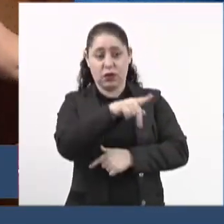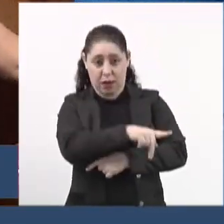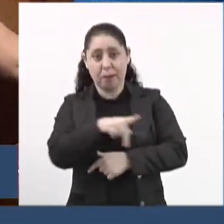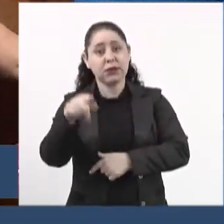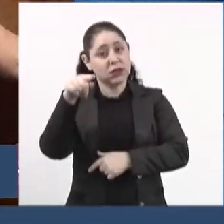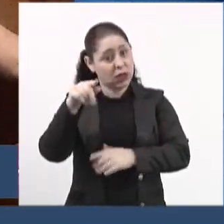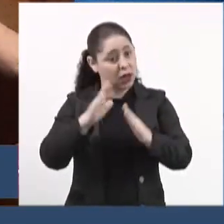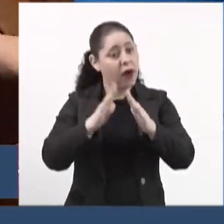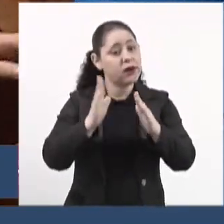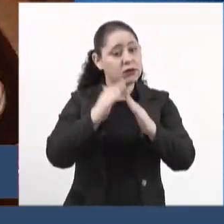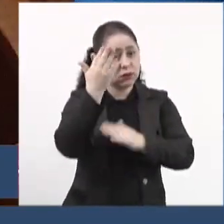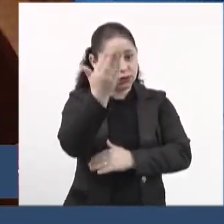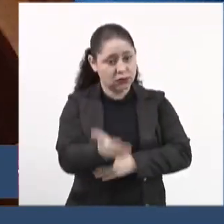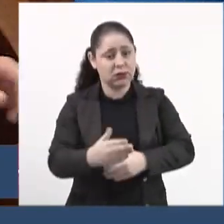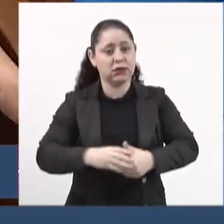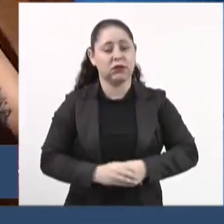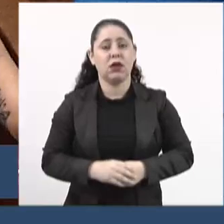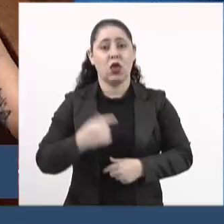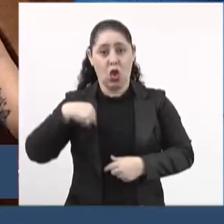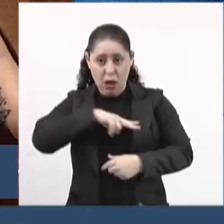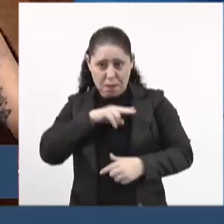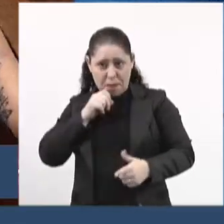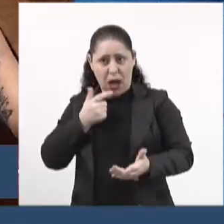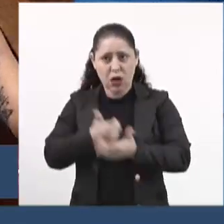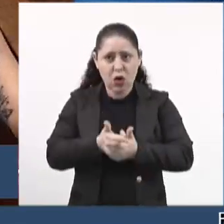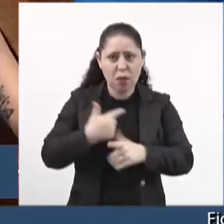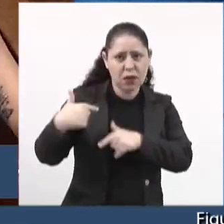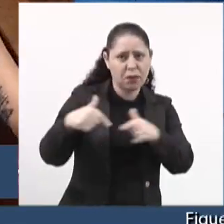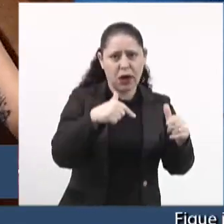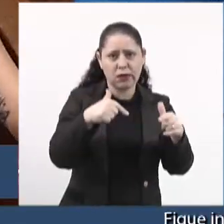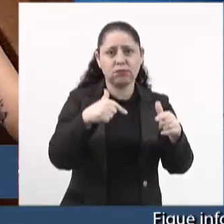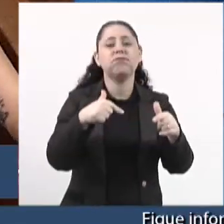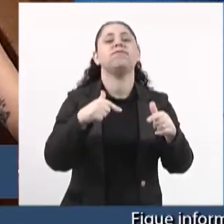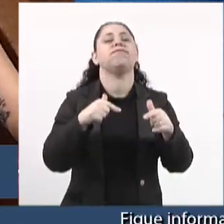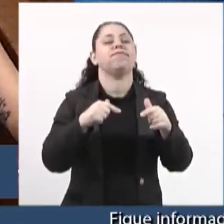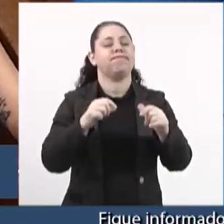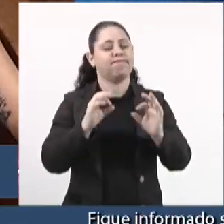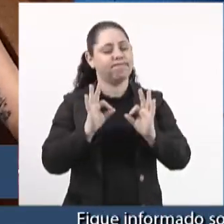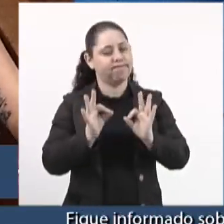casa. Pagão para trabalhar. Bem isso.